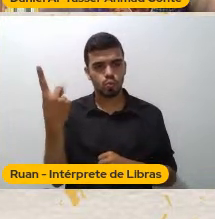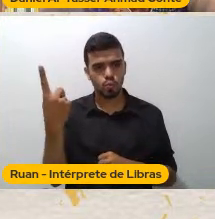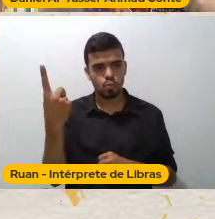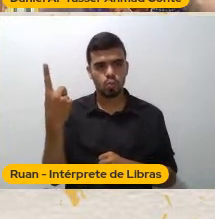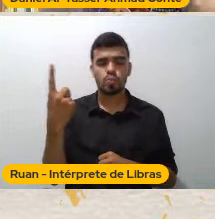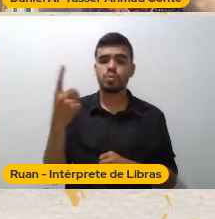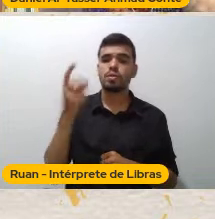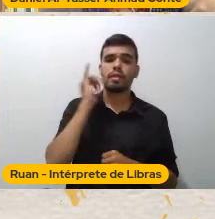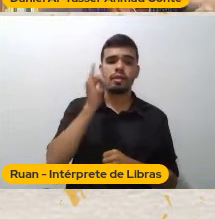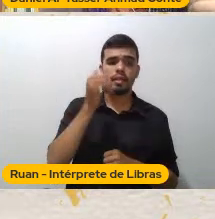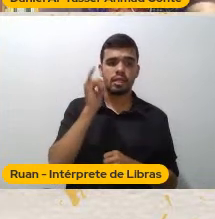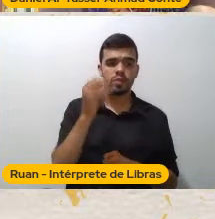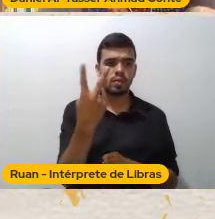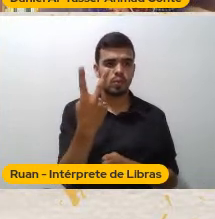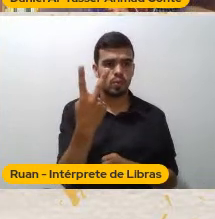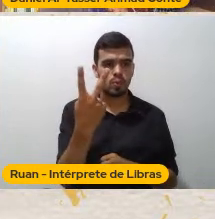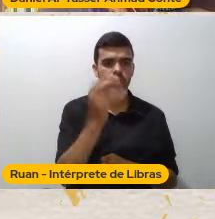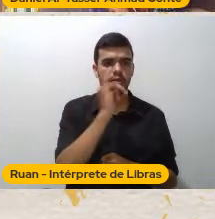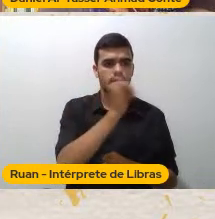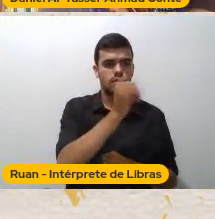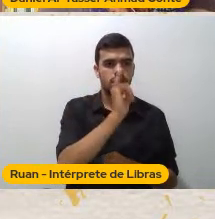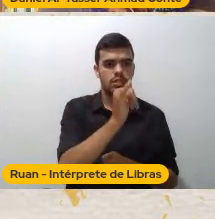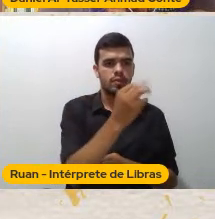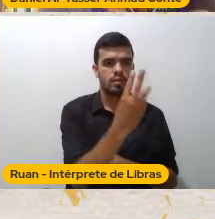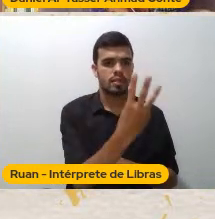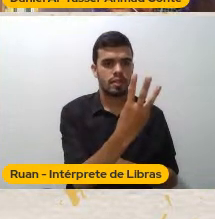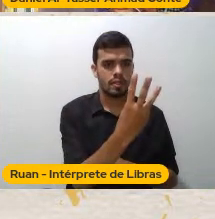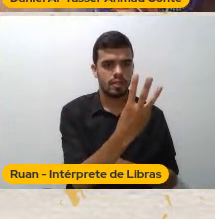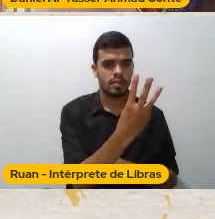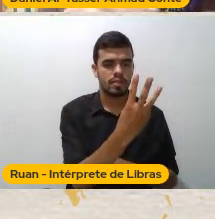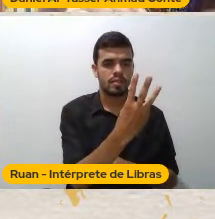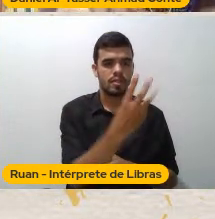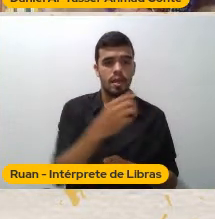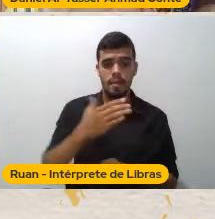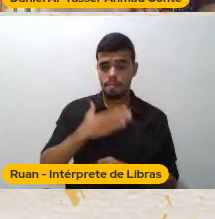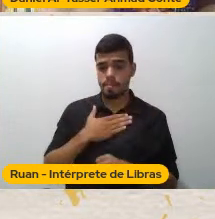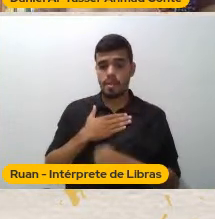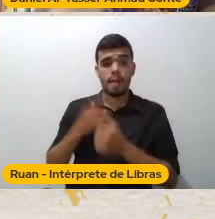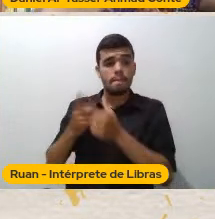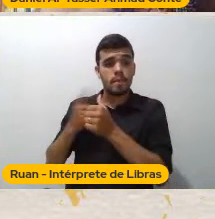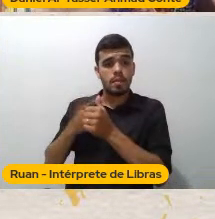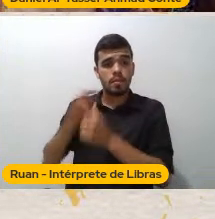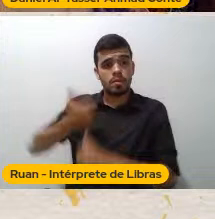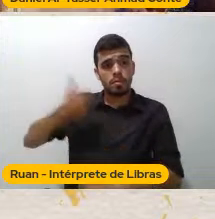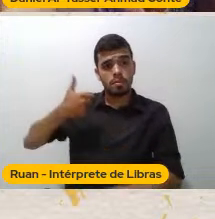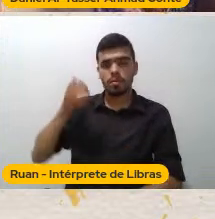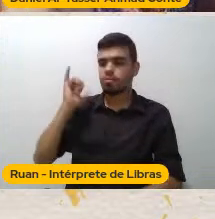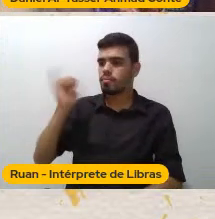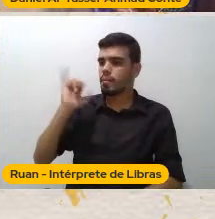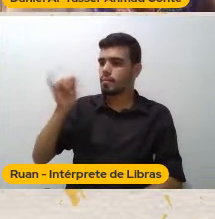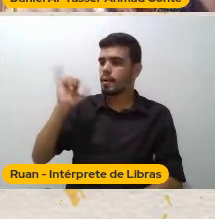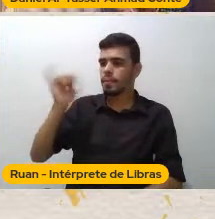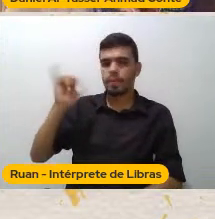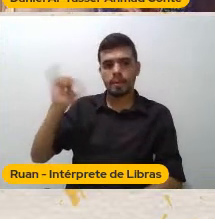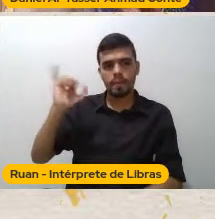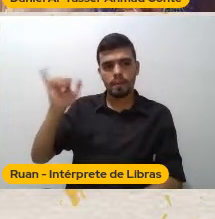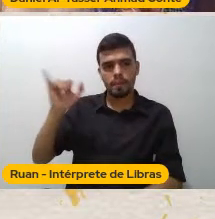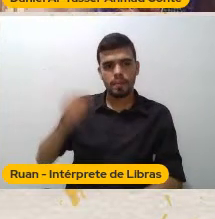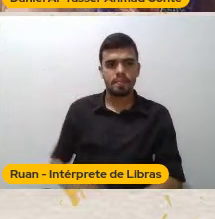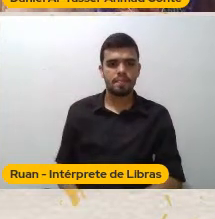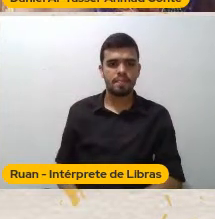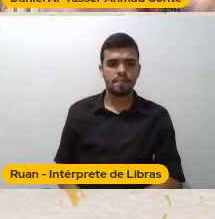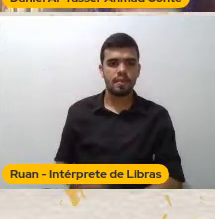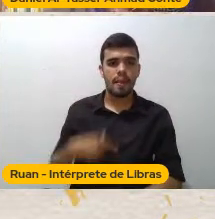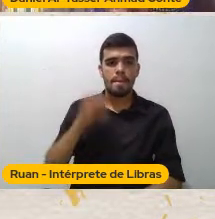A minha narração Que Tem uma obra linda Agora deixa eu abrir Um parênteses Aqui eu só Adoro abrir Estou me